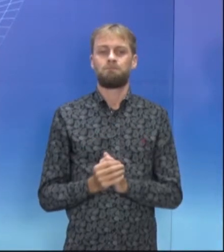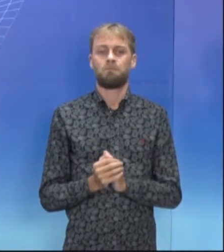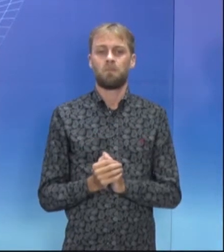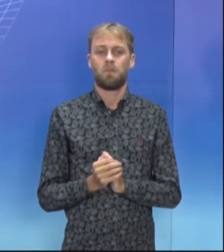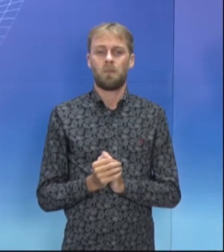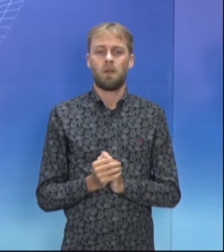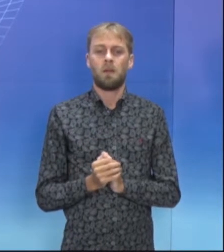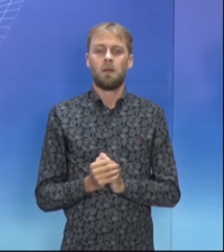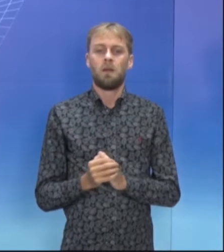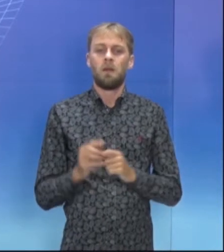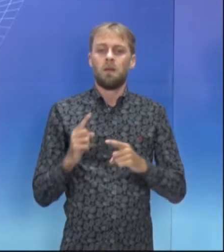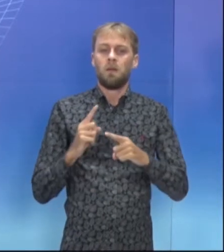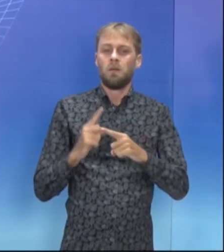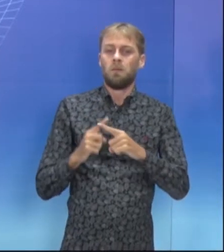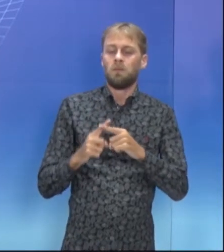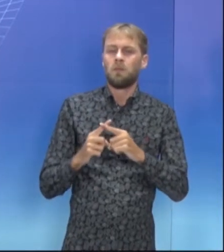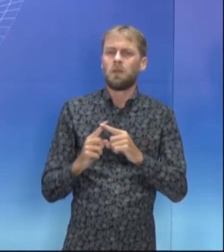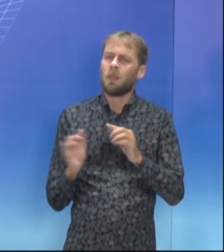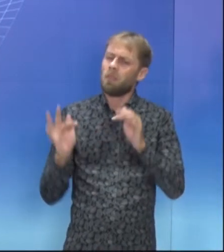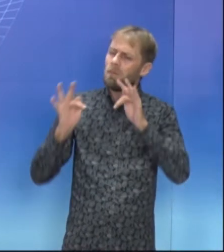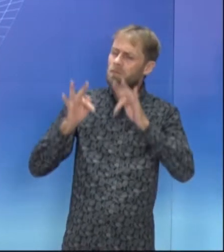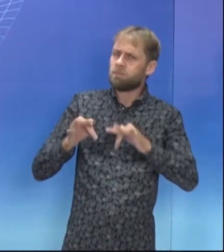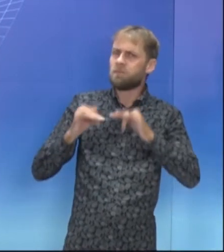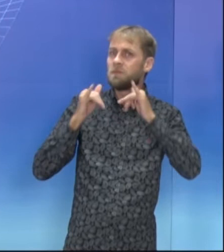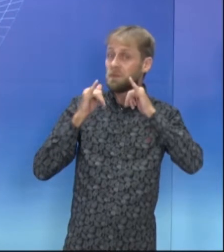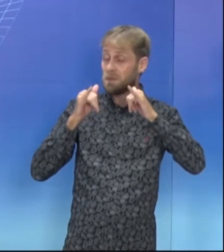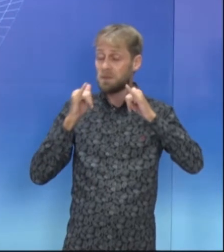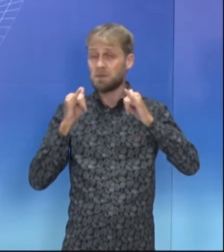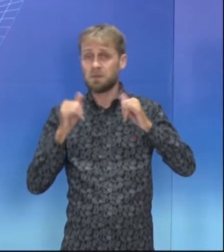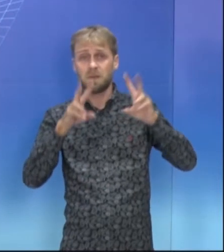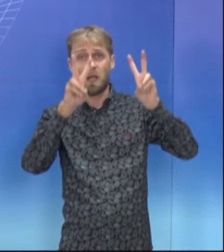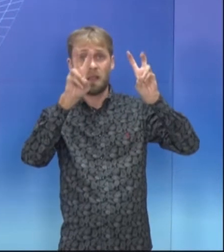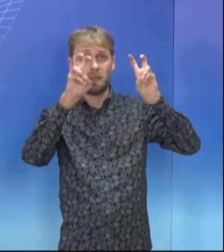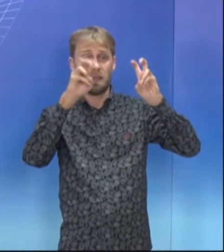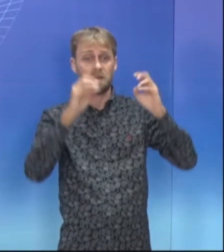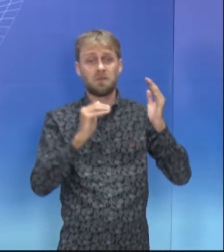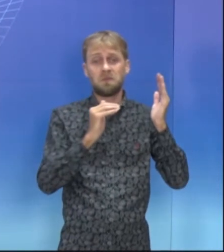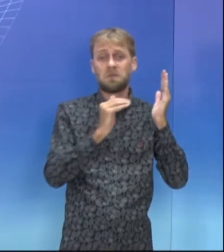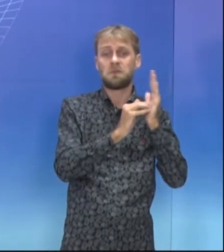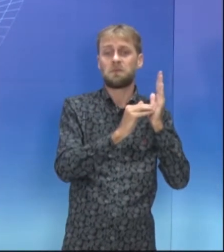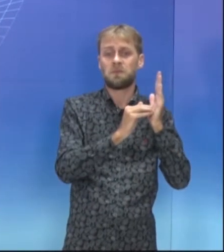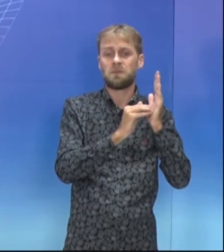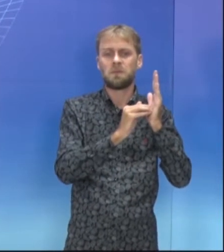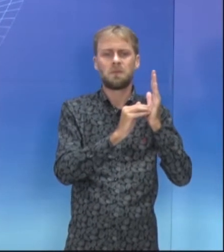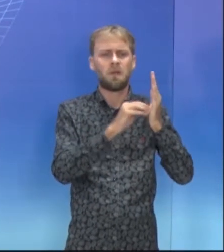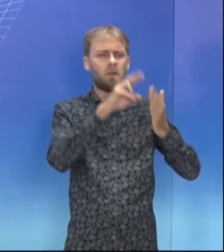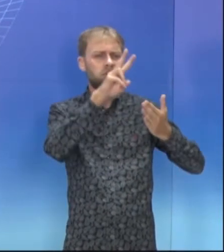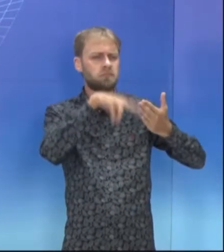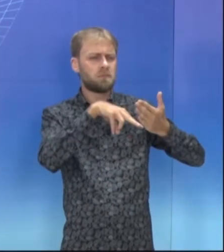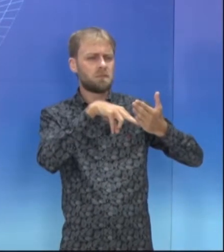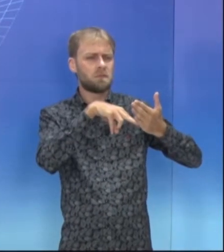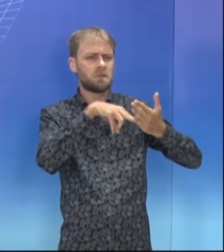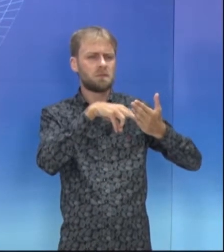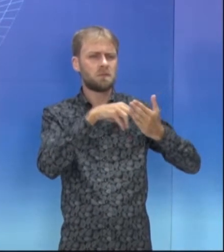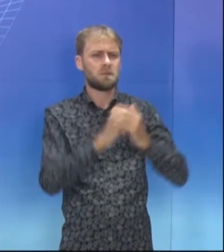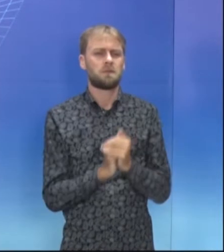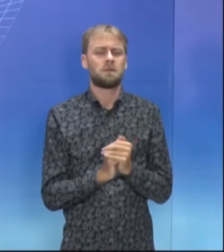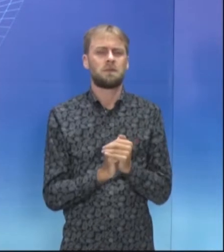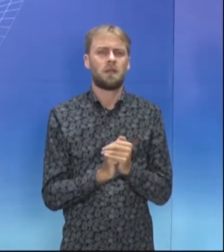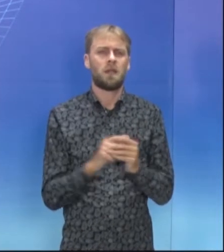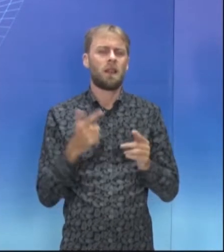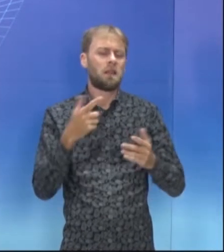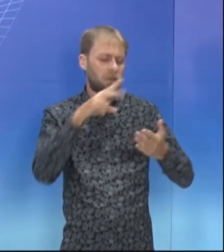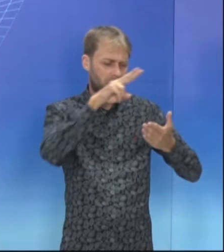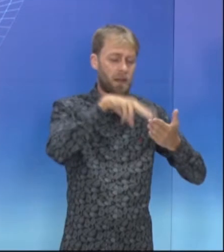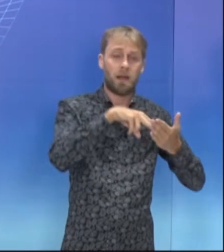Por causa do fechamento da notícia no título do último parágrafo. Você vai observar o último parágrafo aí, Eu não vou nem enxergar a ler ele